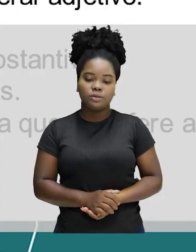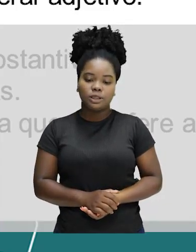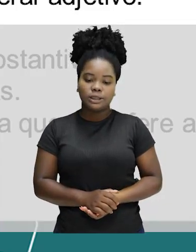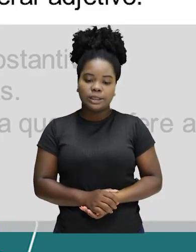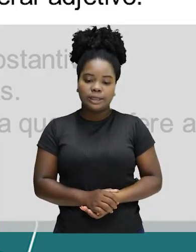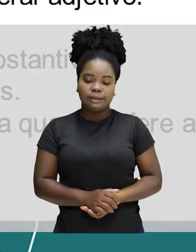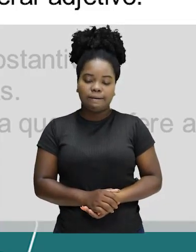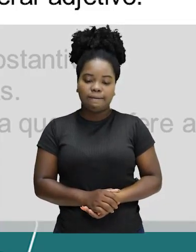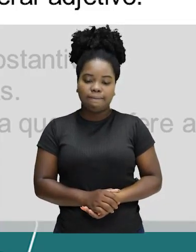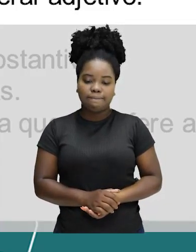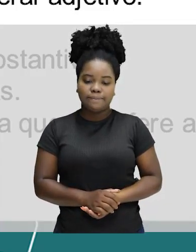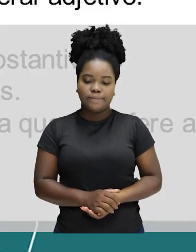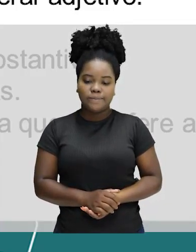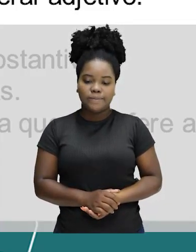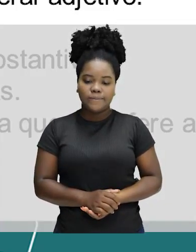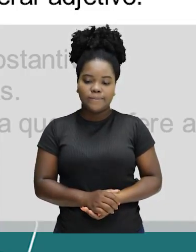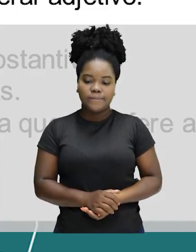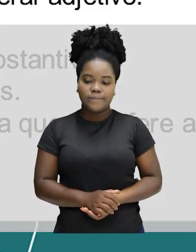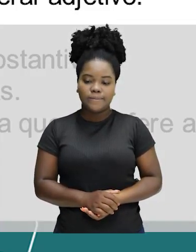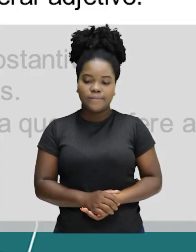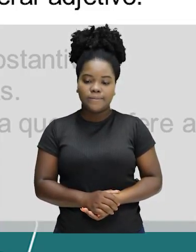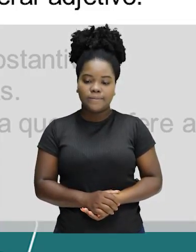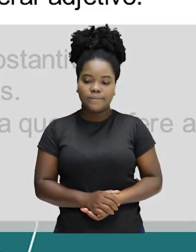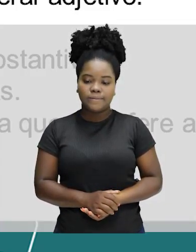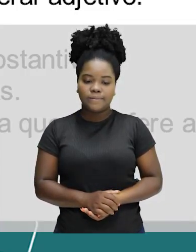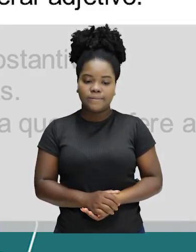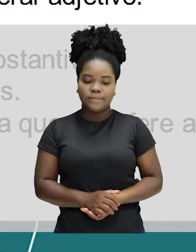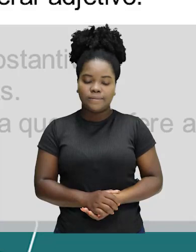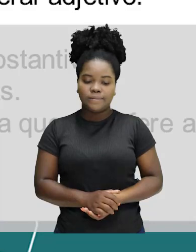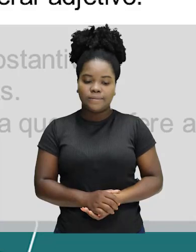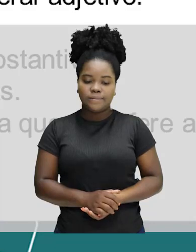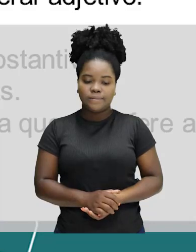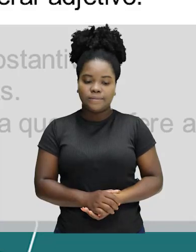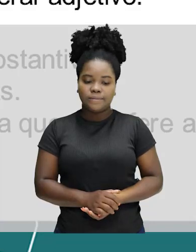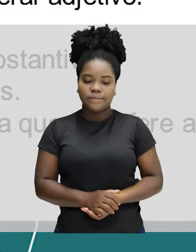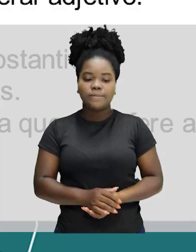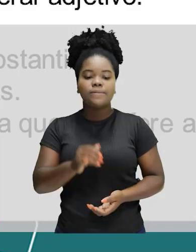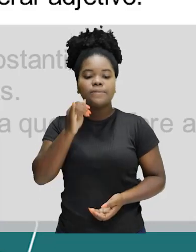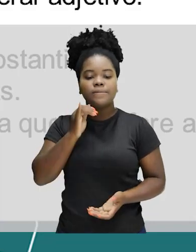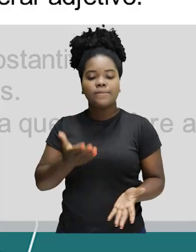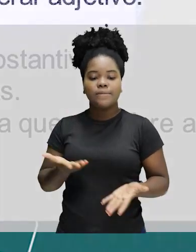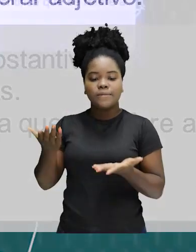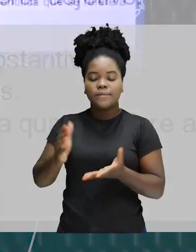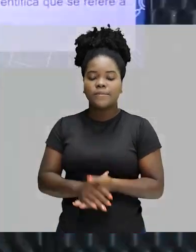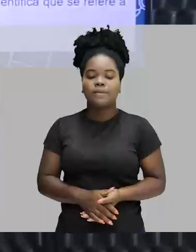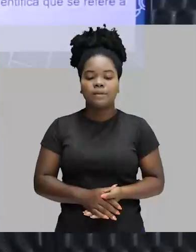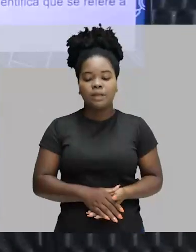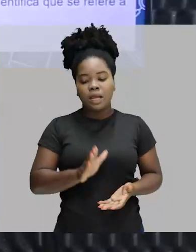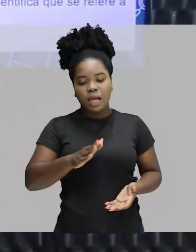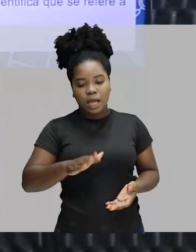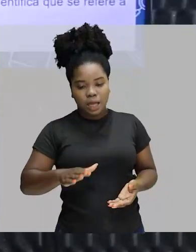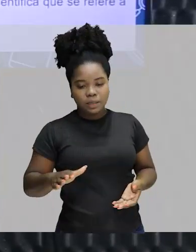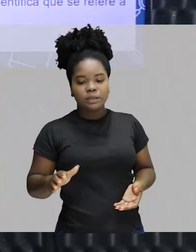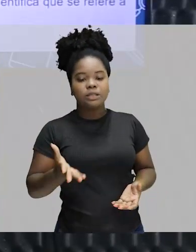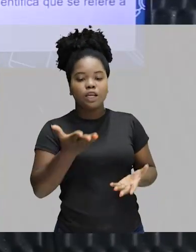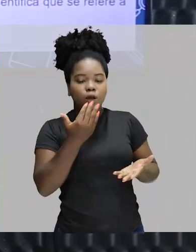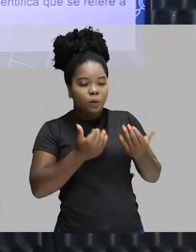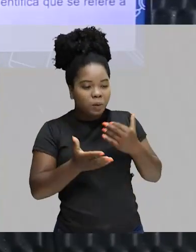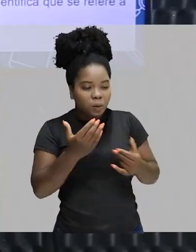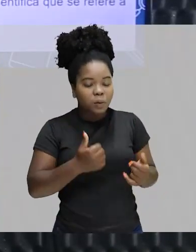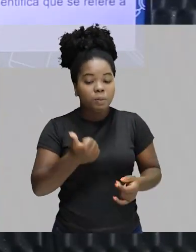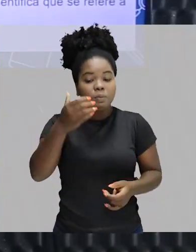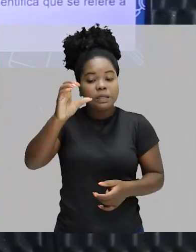acompanha o substantivo, ele é definido como um numeral adjetivo. Exemplo. As crianças comeram 10